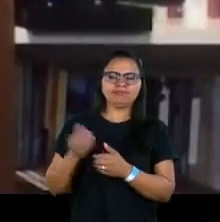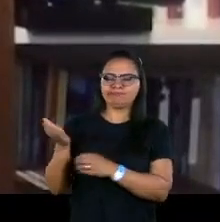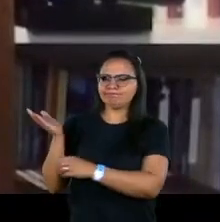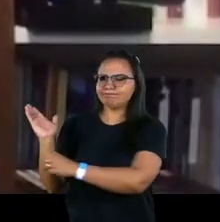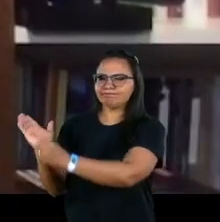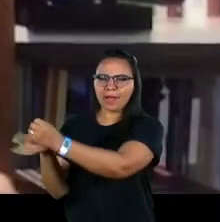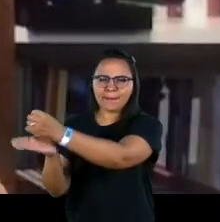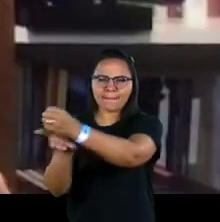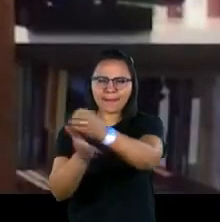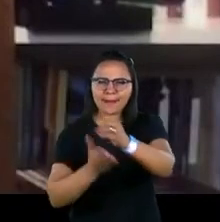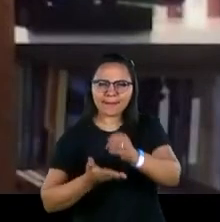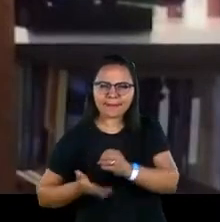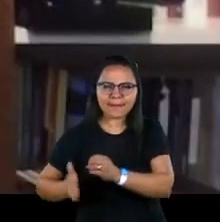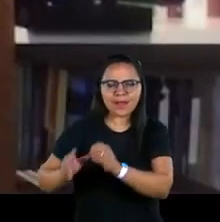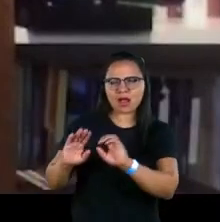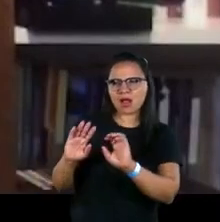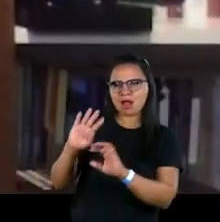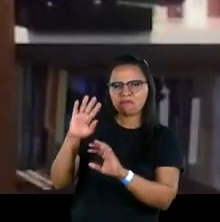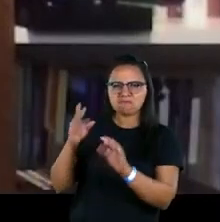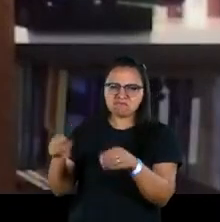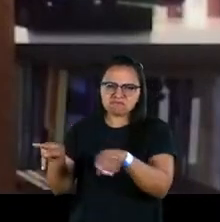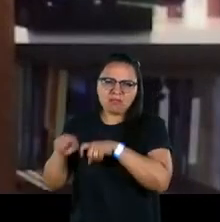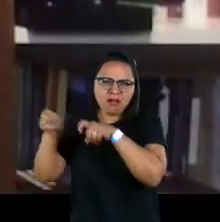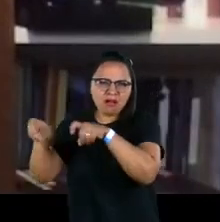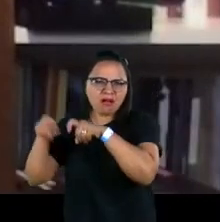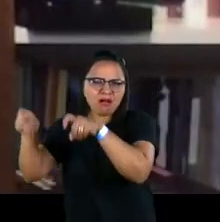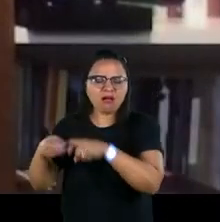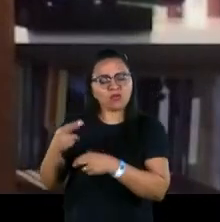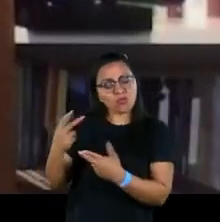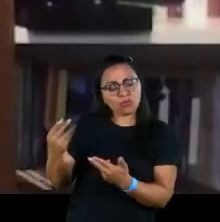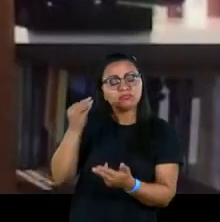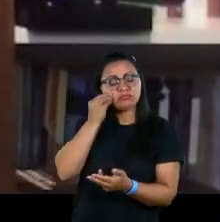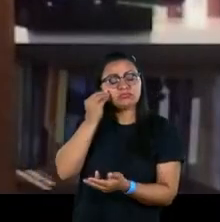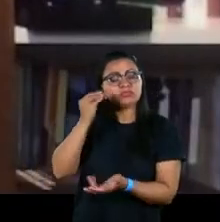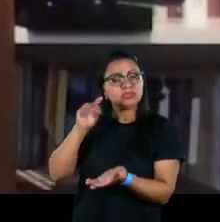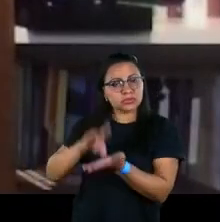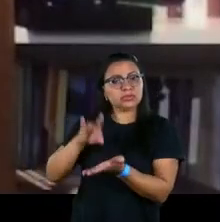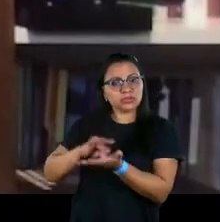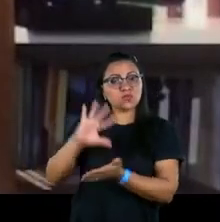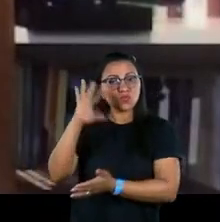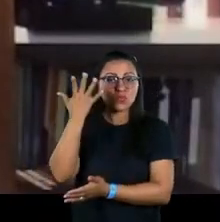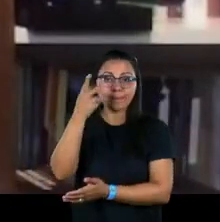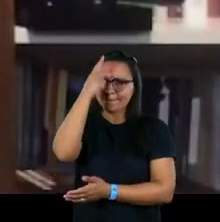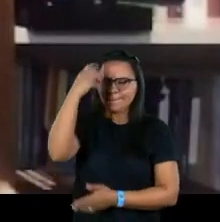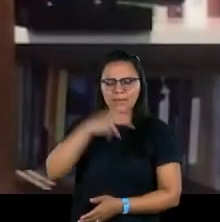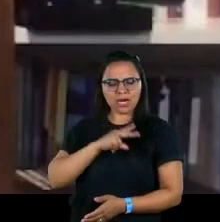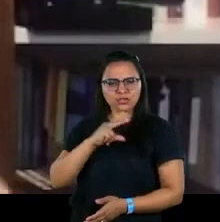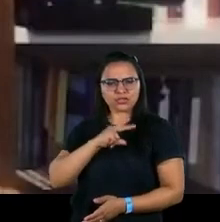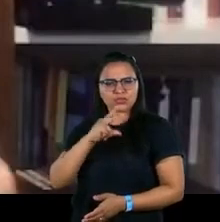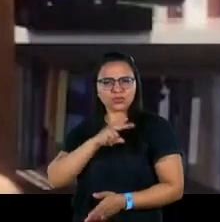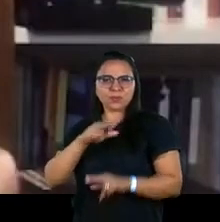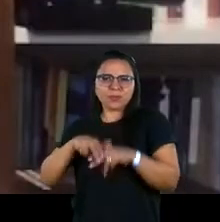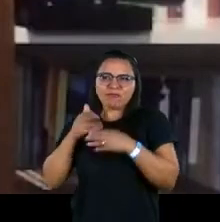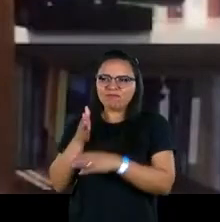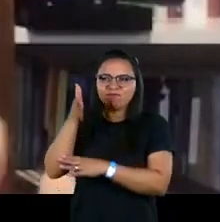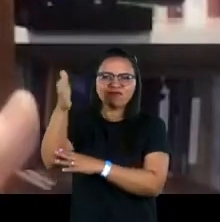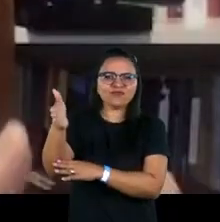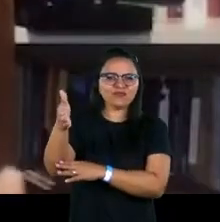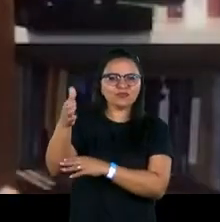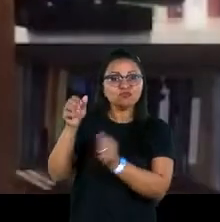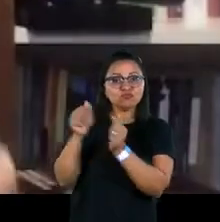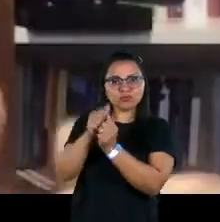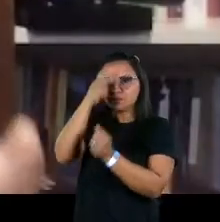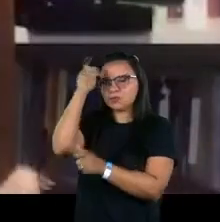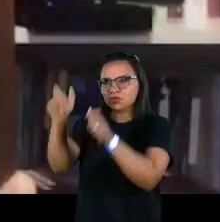urbanas, tudo isso que eram coisas que funcionavam, tive experiências inclusive pessoais, indo com aqueles